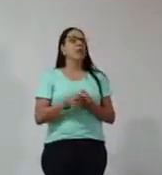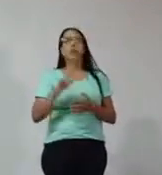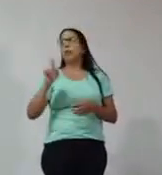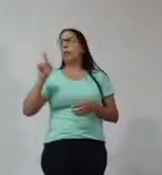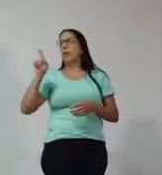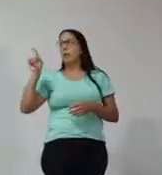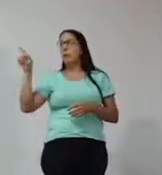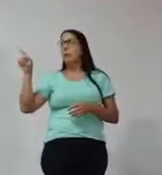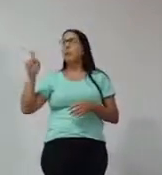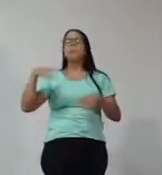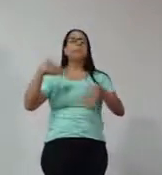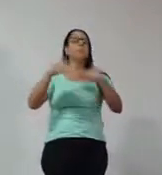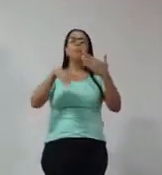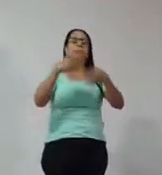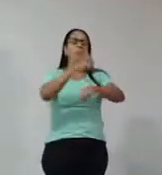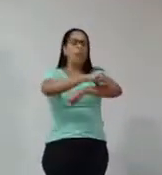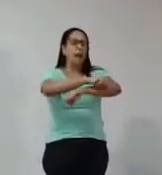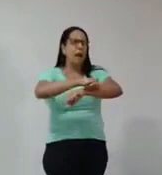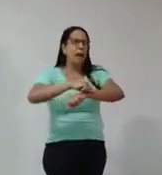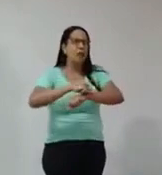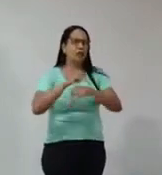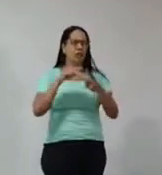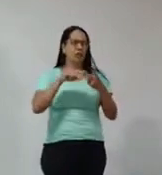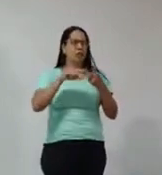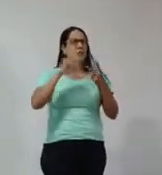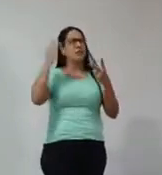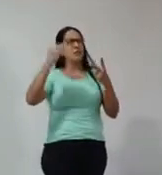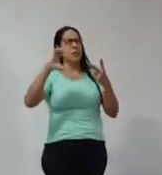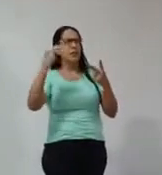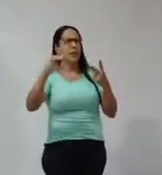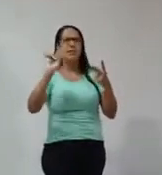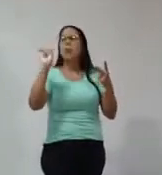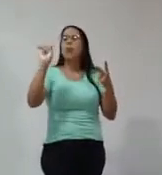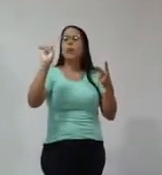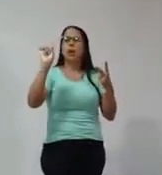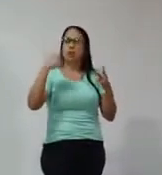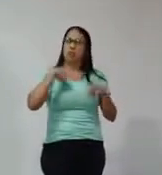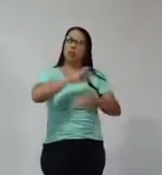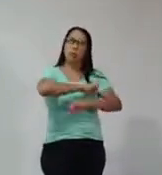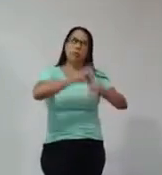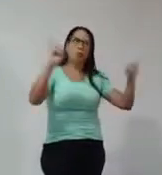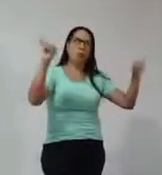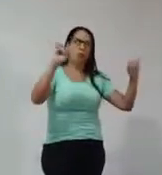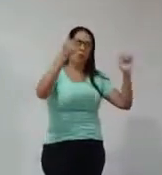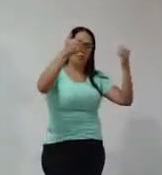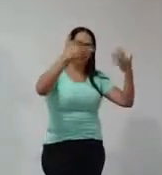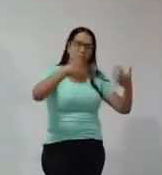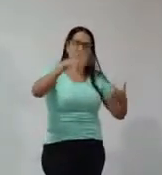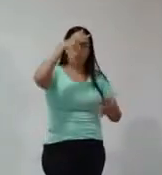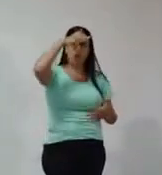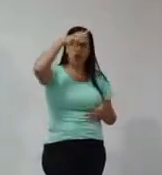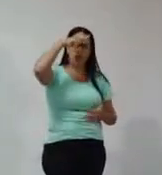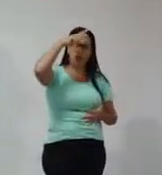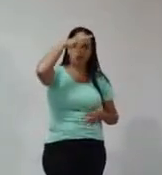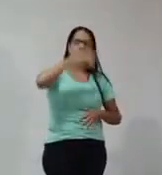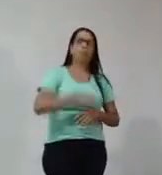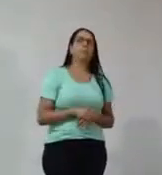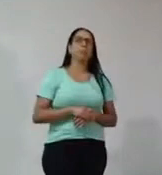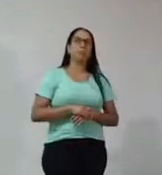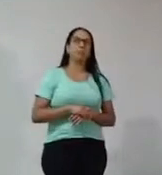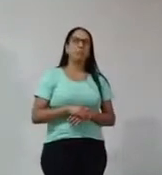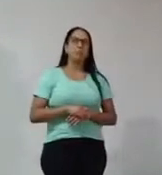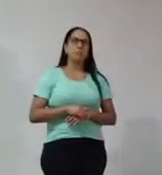perguntava o que é ciência ou o que é arte, eu gostaria de contar um episódio para vocês, que, quando eu